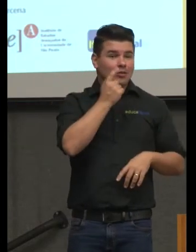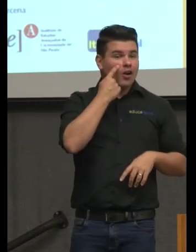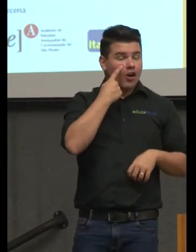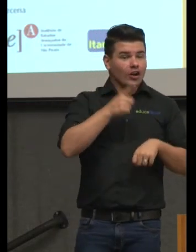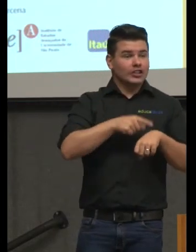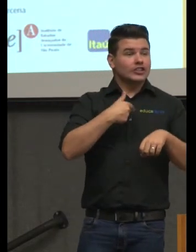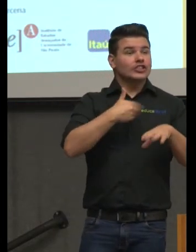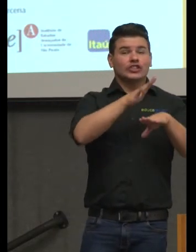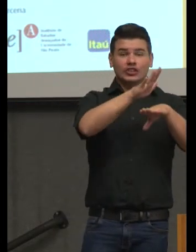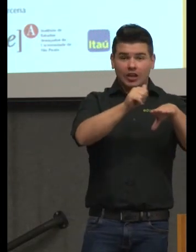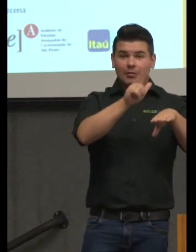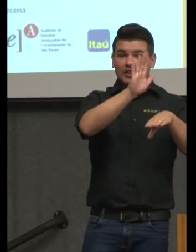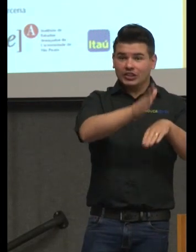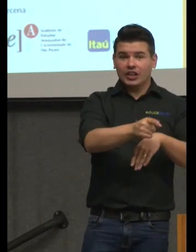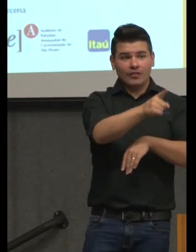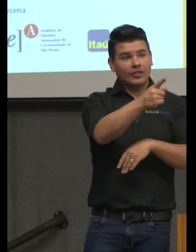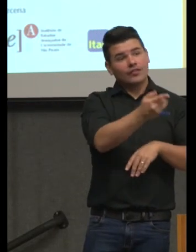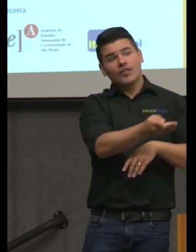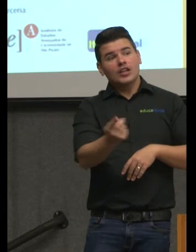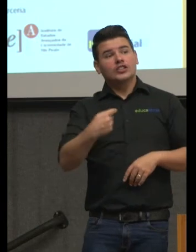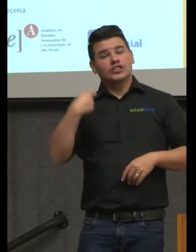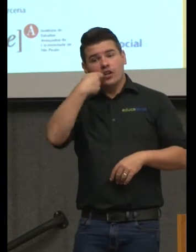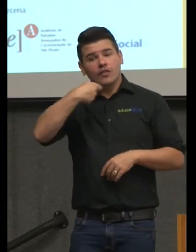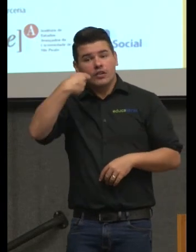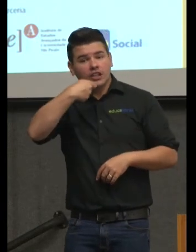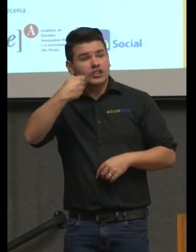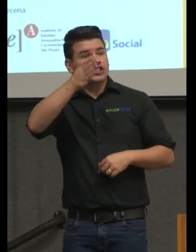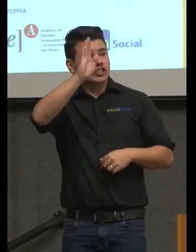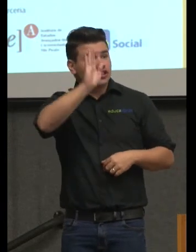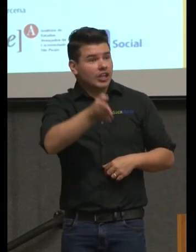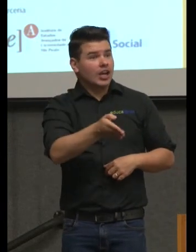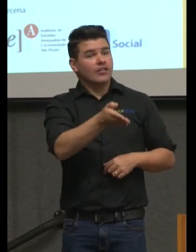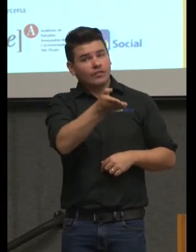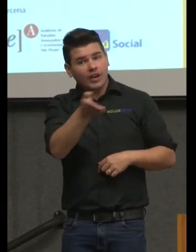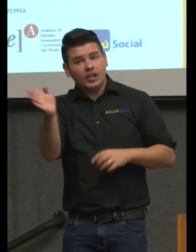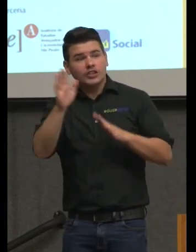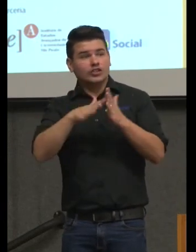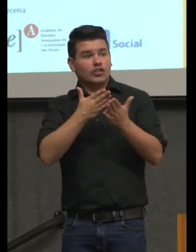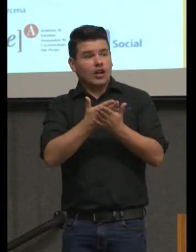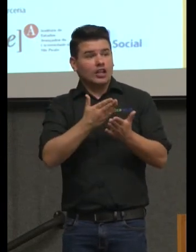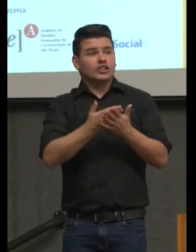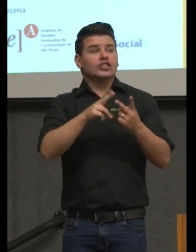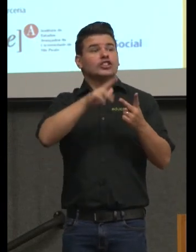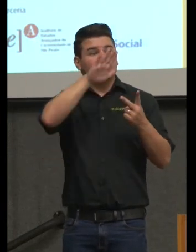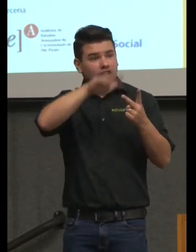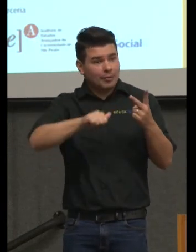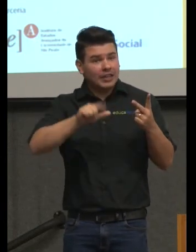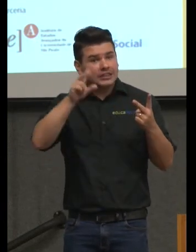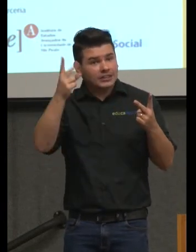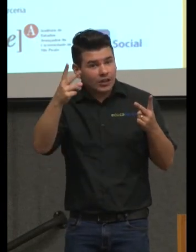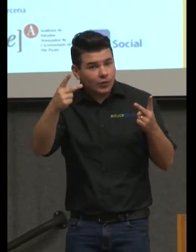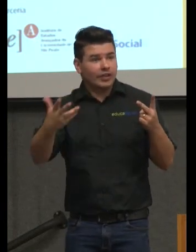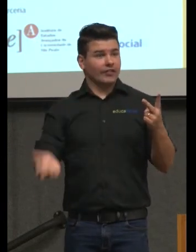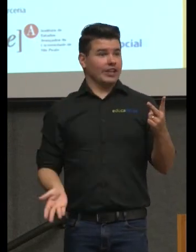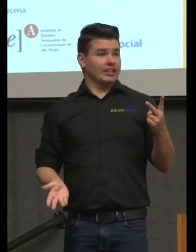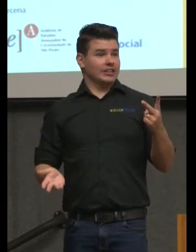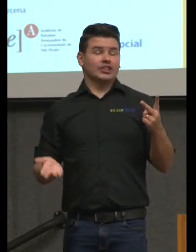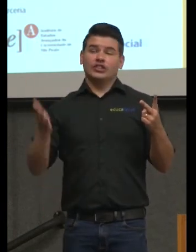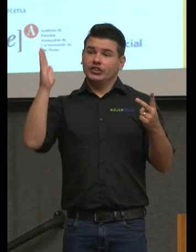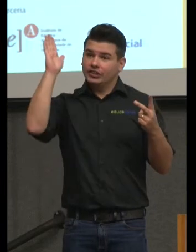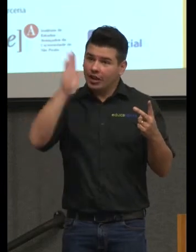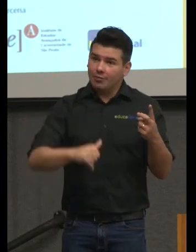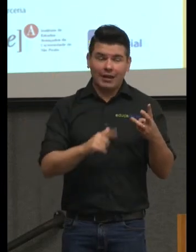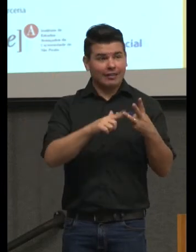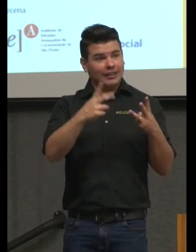chamei uma vez para escovar os dentes e ir para a escola chamei a segunda vez e aí